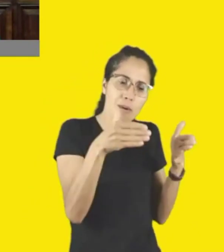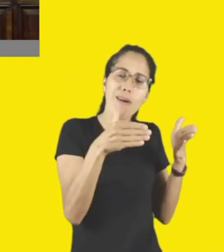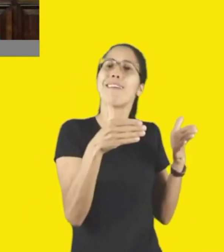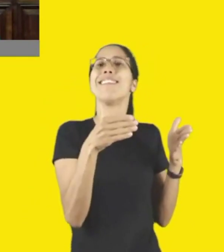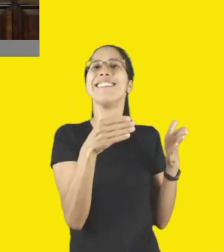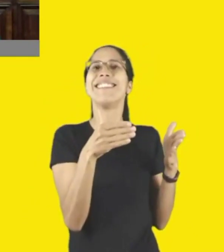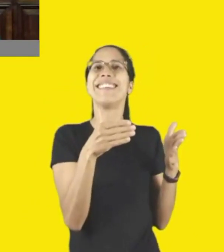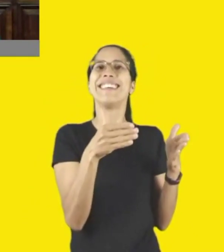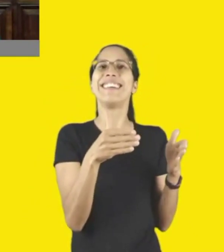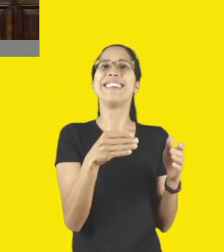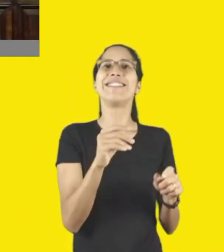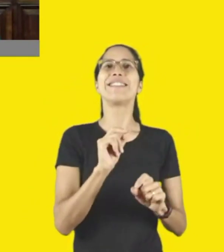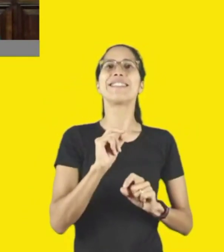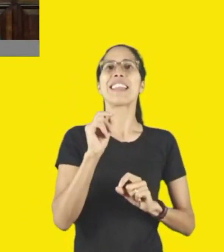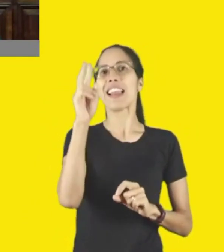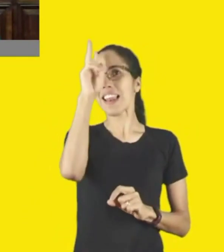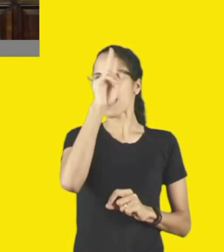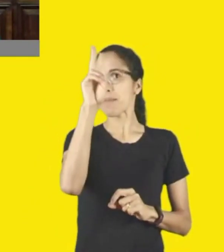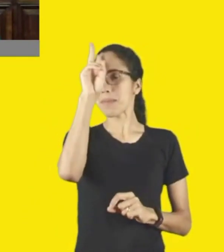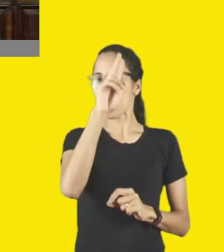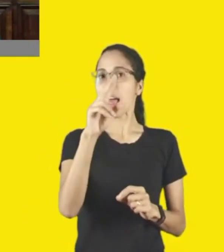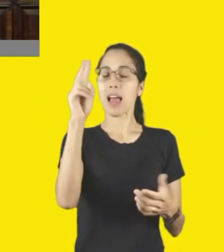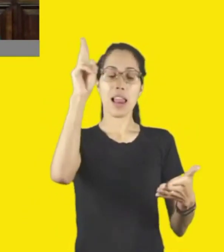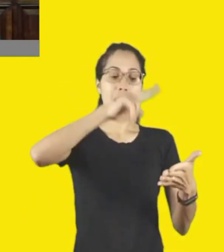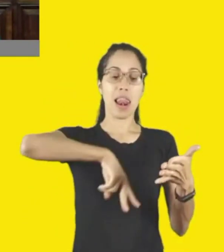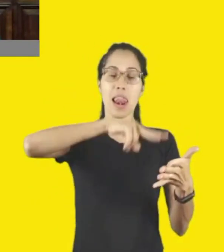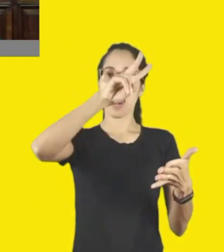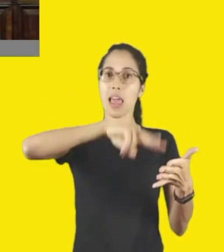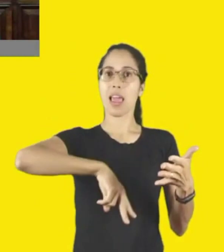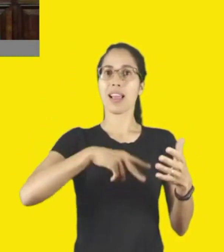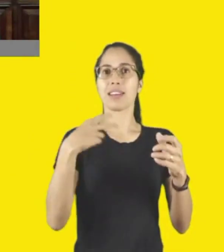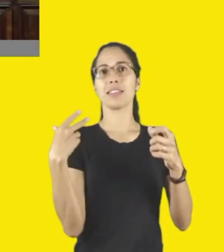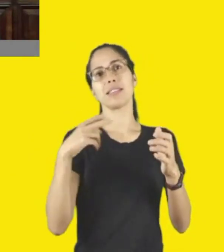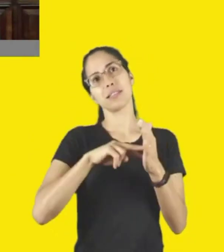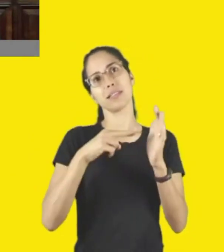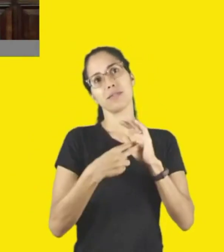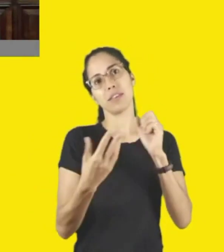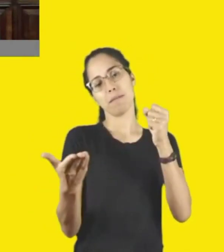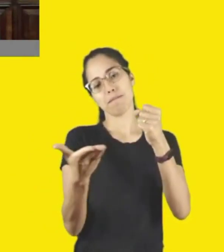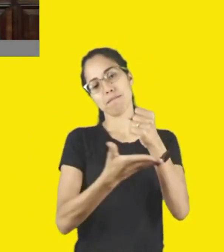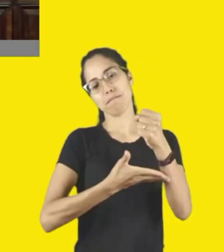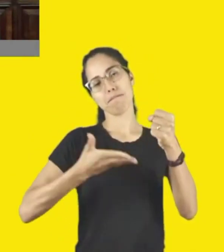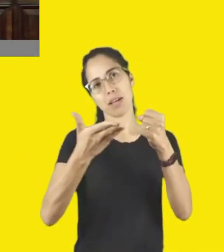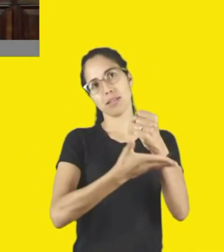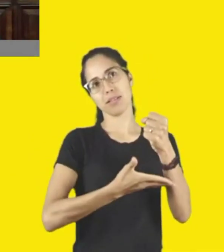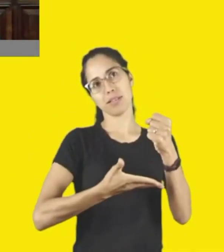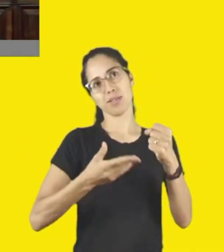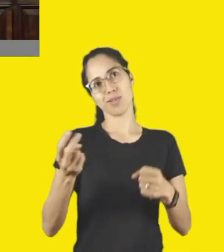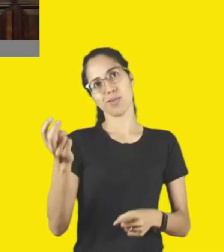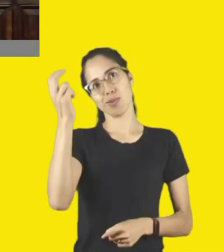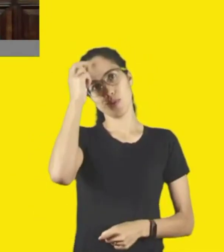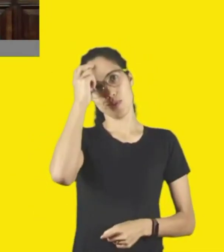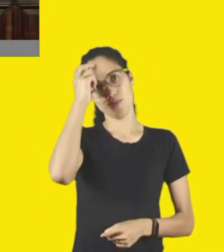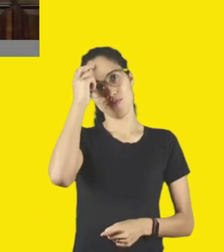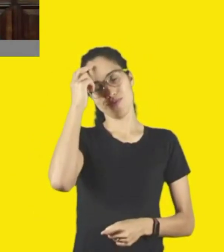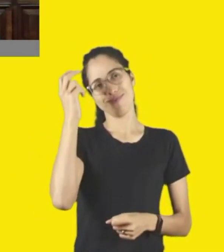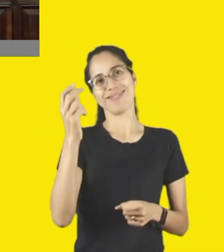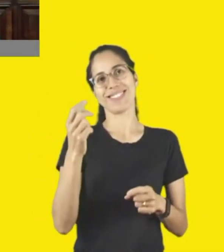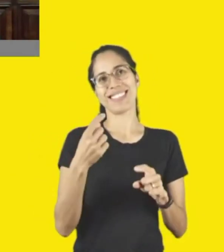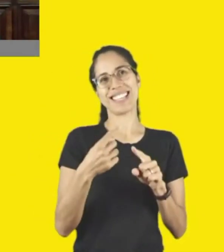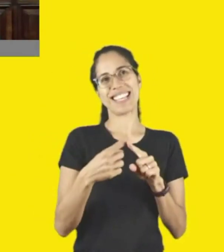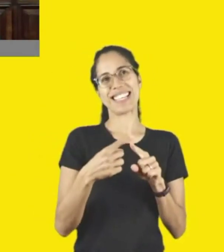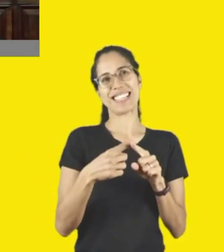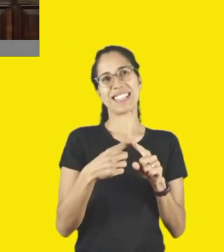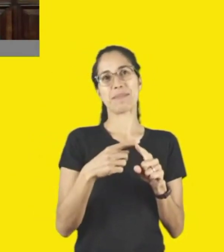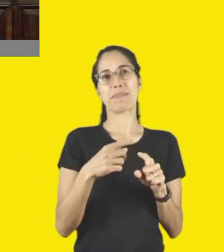precisa lembrar que o ler é a base de tudo isso, não tem repertório, não tem senso crítico, não tem